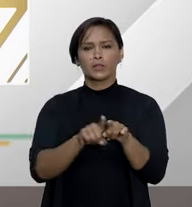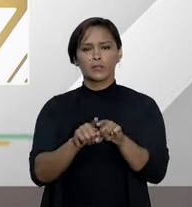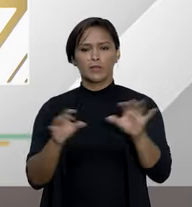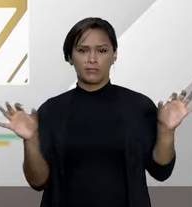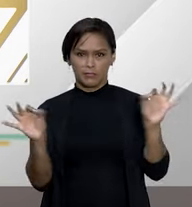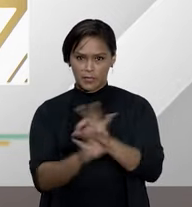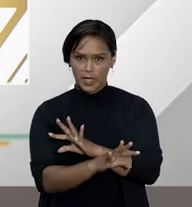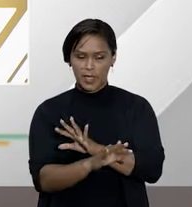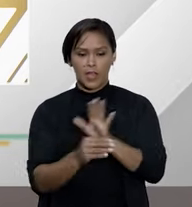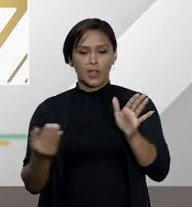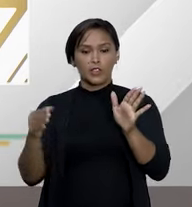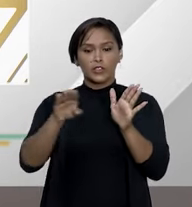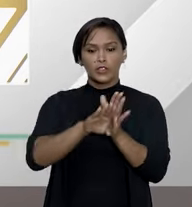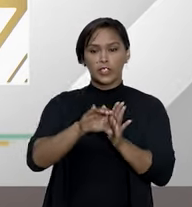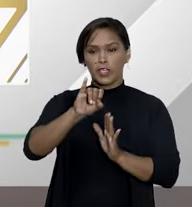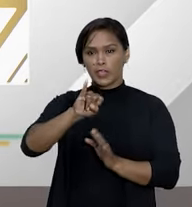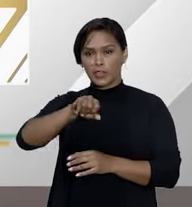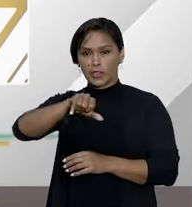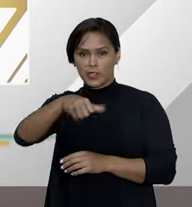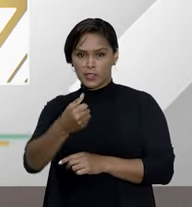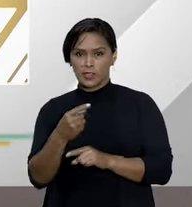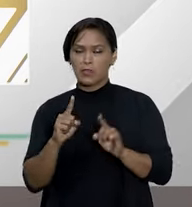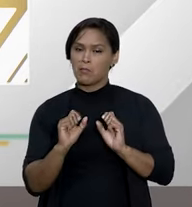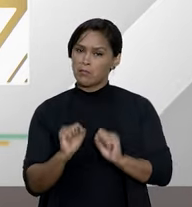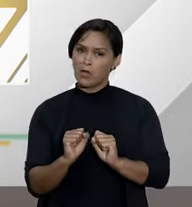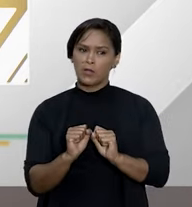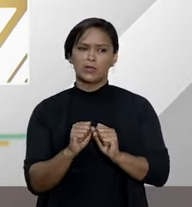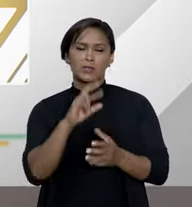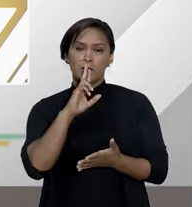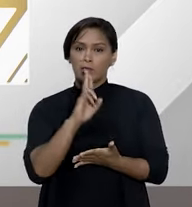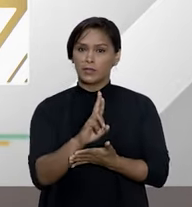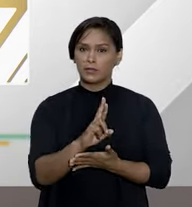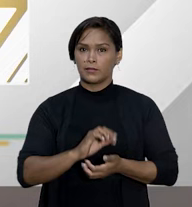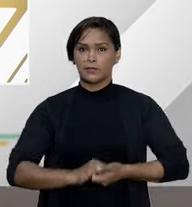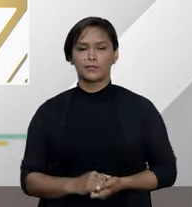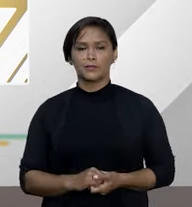acabam parando no judiciário para que haja uma solução?